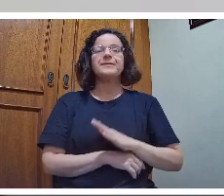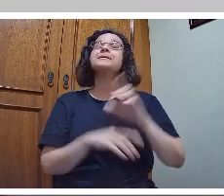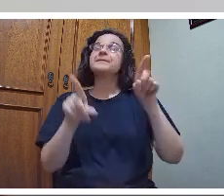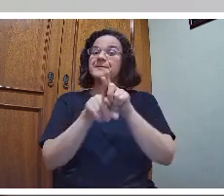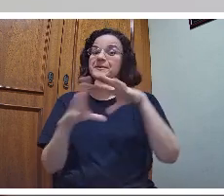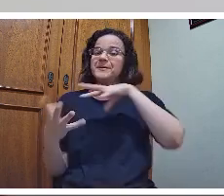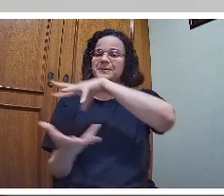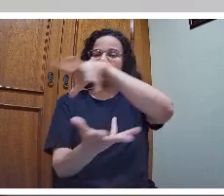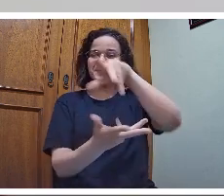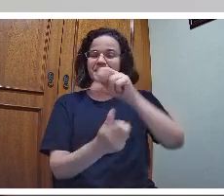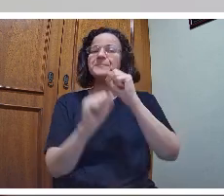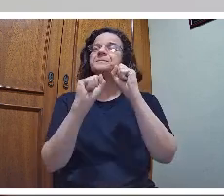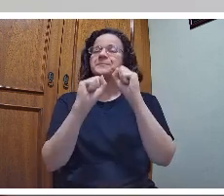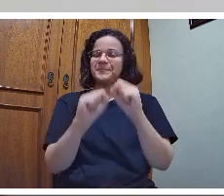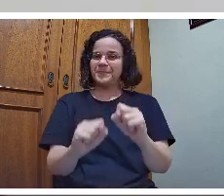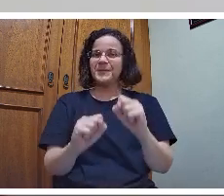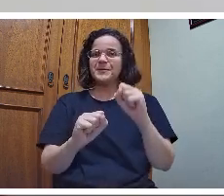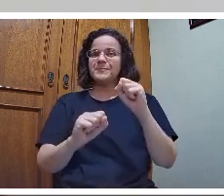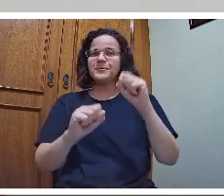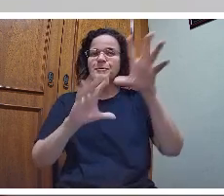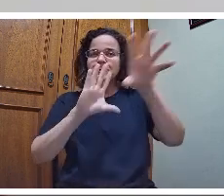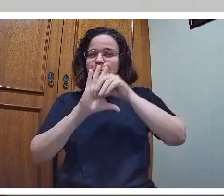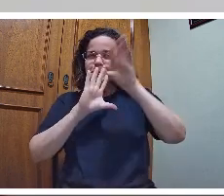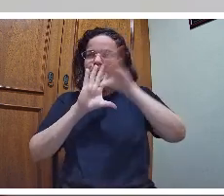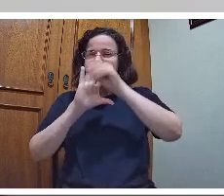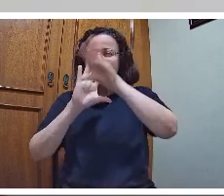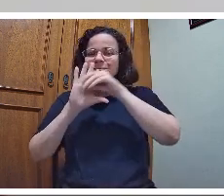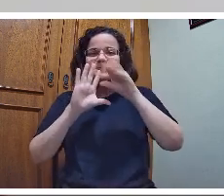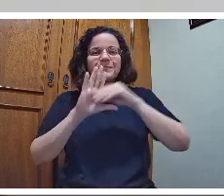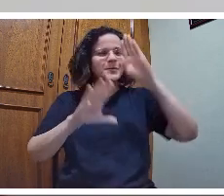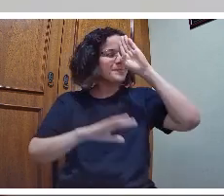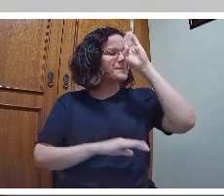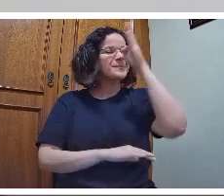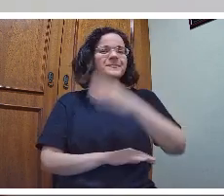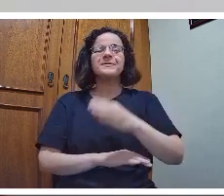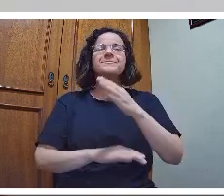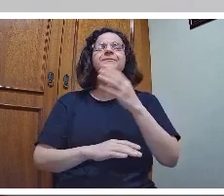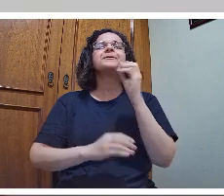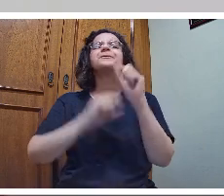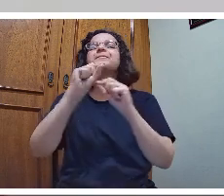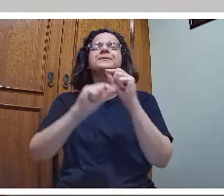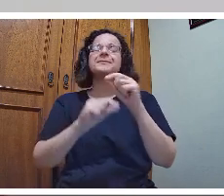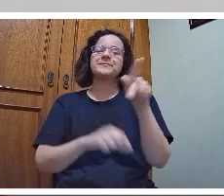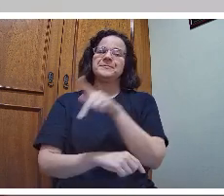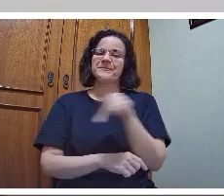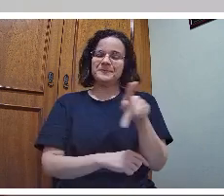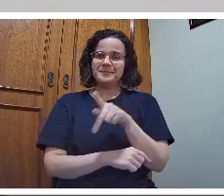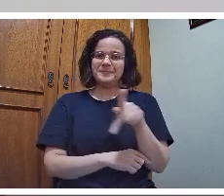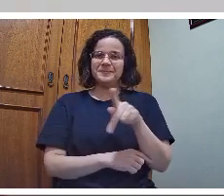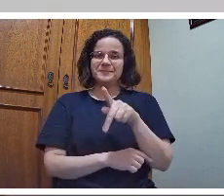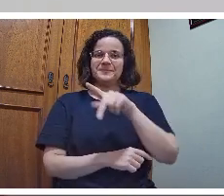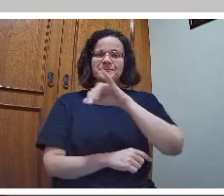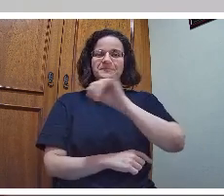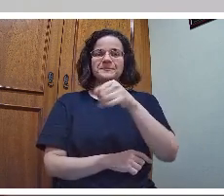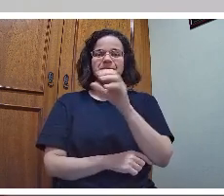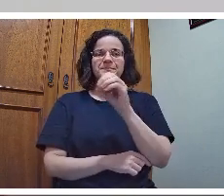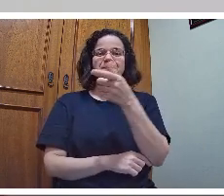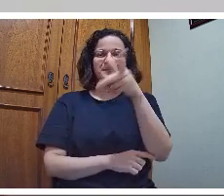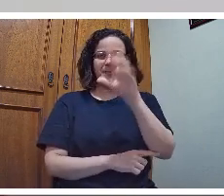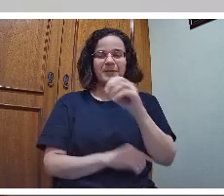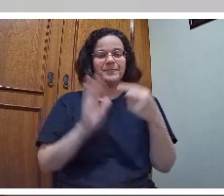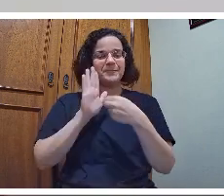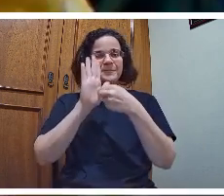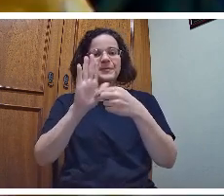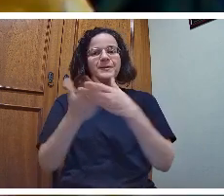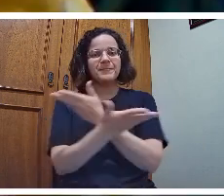do mundo que possam recolher os principais aspectos que o professor Gasparin vai apresentar para nós e que